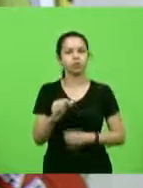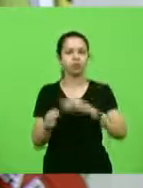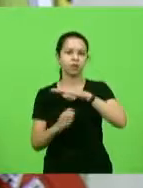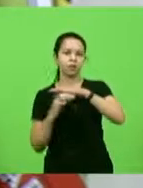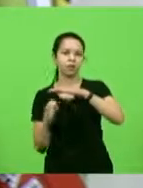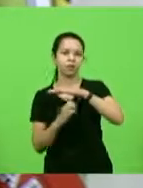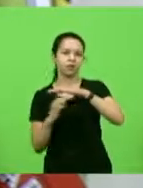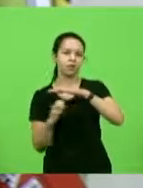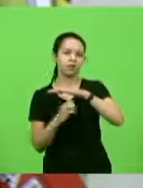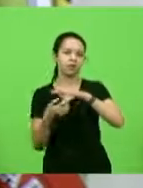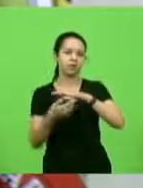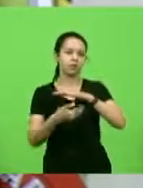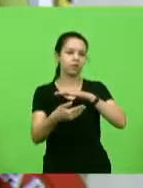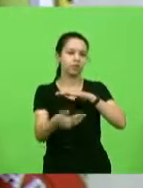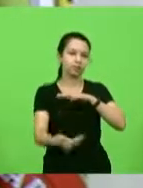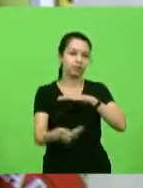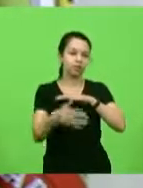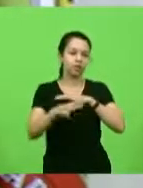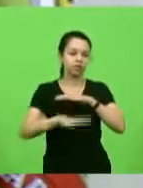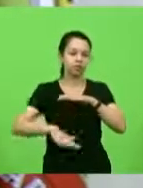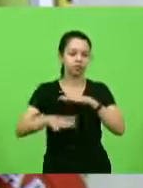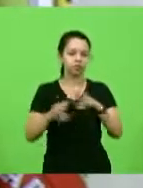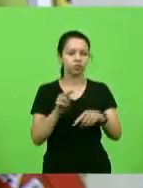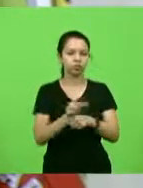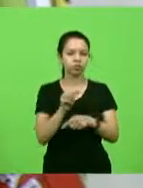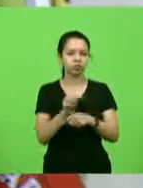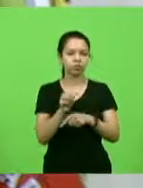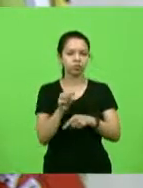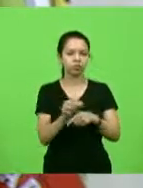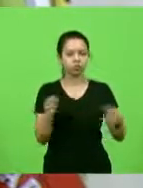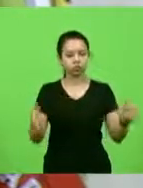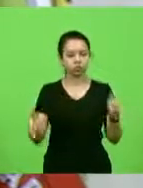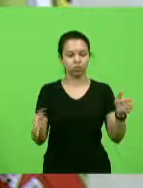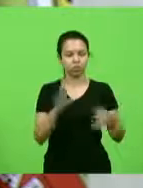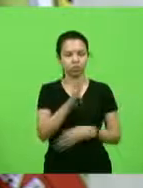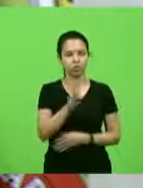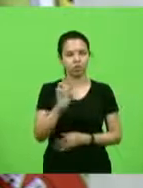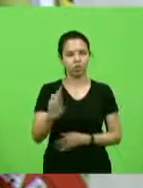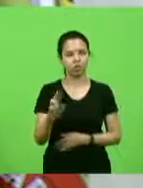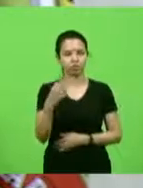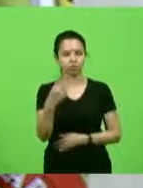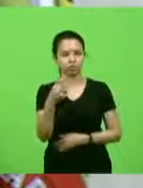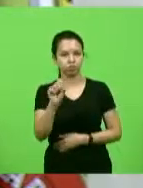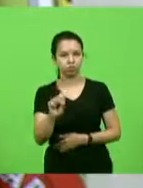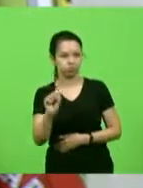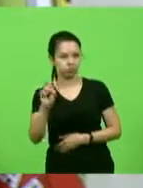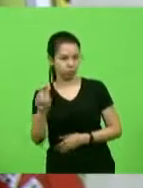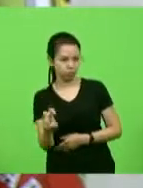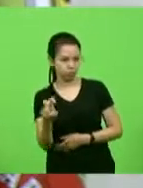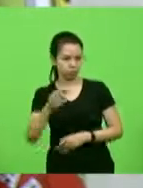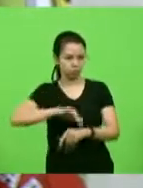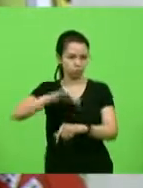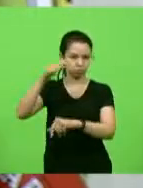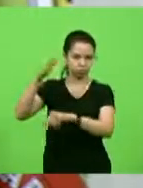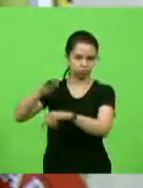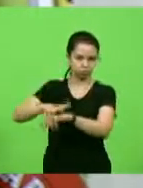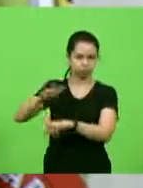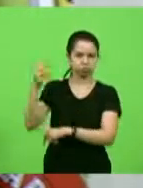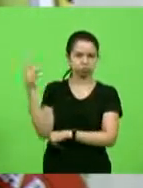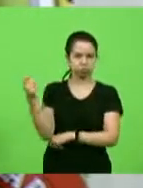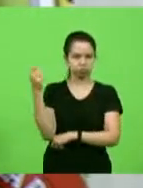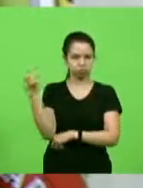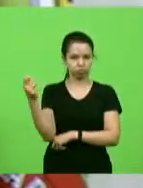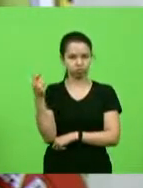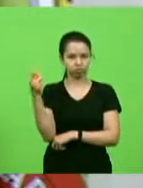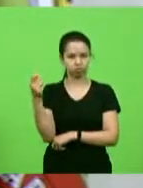vai tocar o trecho da BR-285 no Planalto Serrano Gaúcho, no município de São José